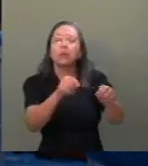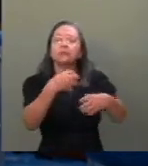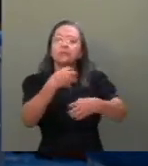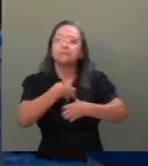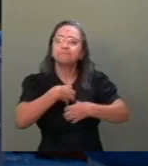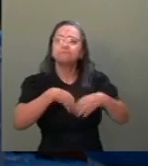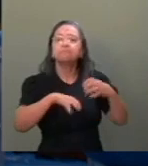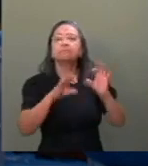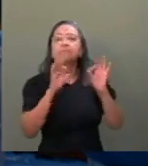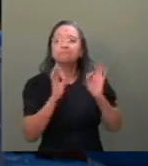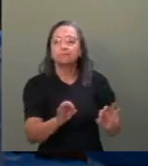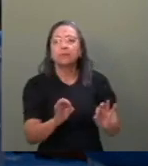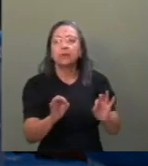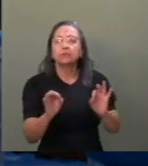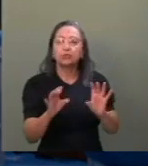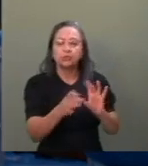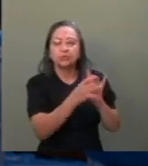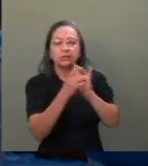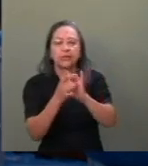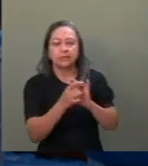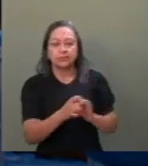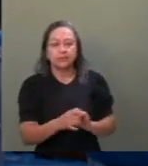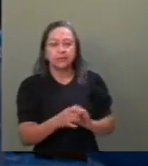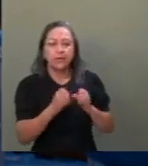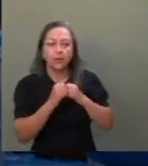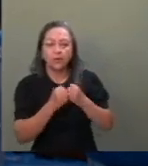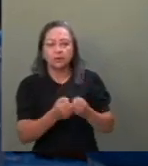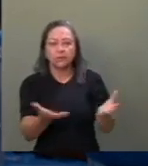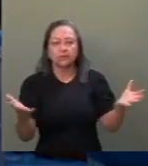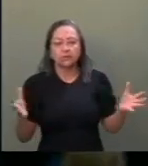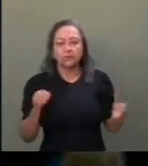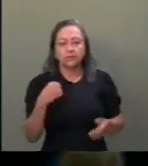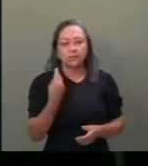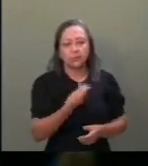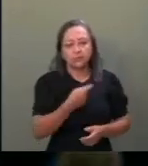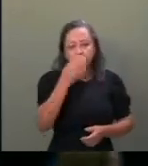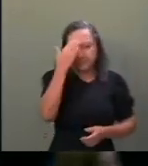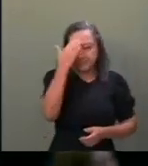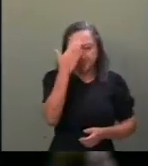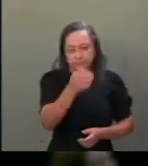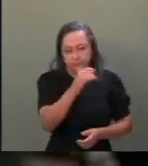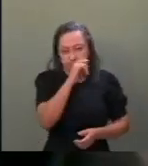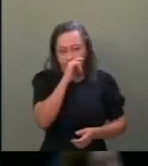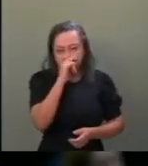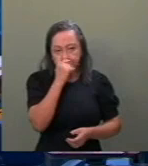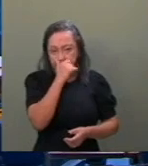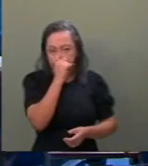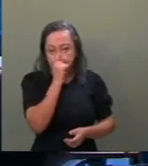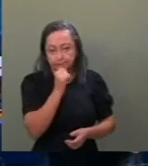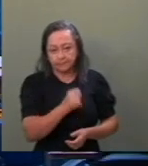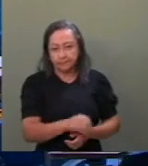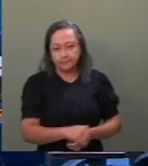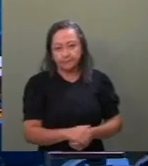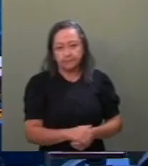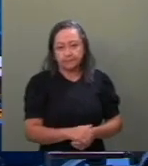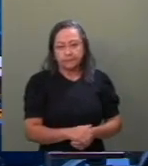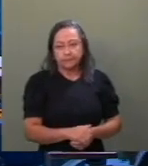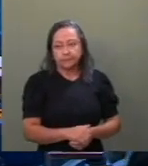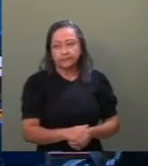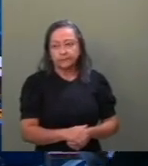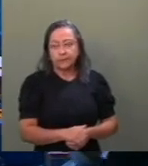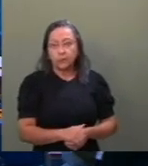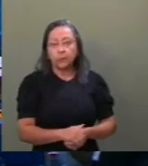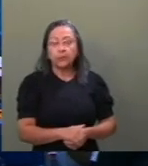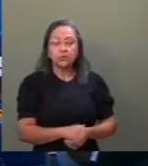sentimento, que um sentimento de unidade, é um sentimento que contagia a todos nós. Muito obrigada. Obrigado, senadora Elisiane Gama.